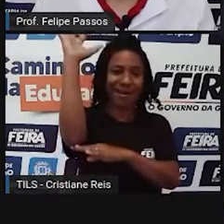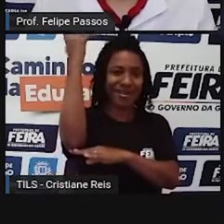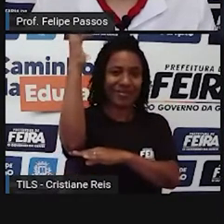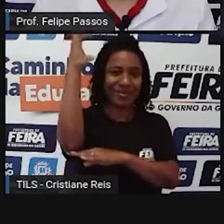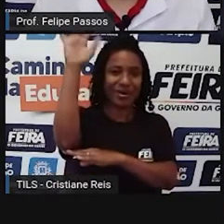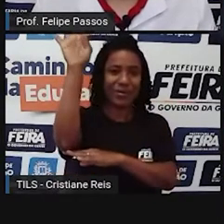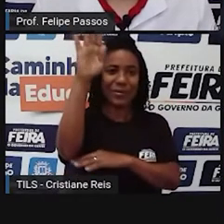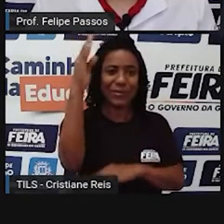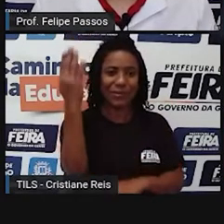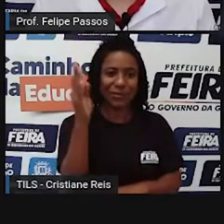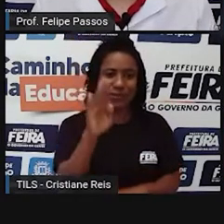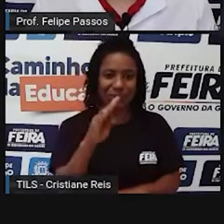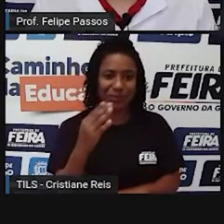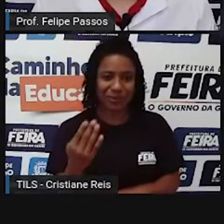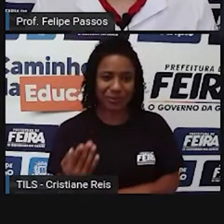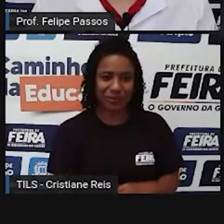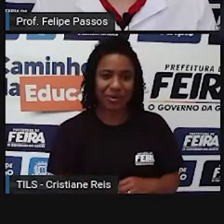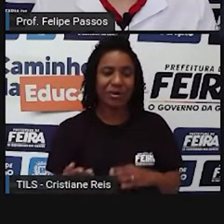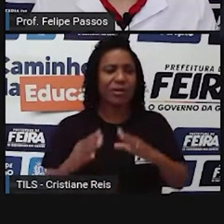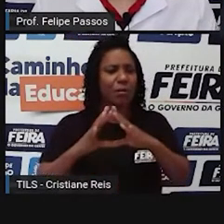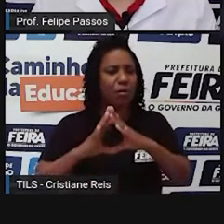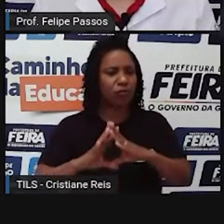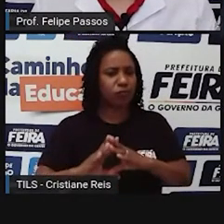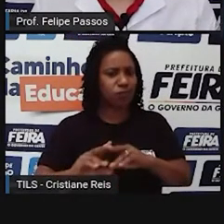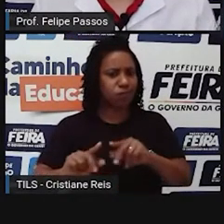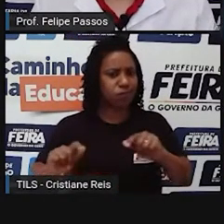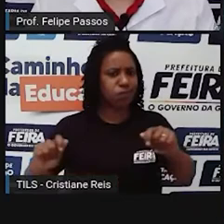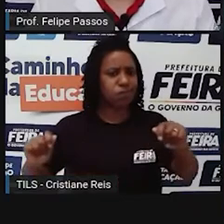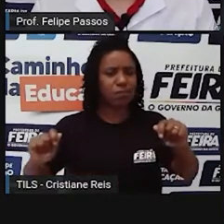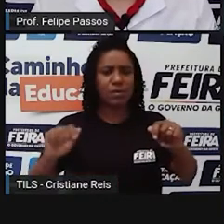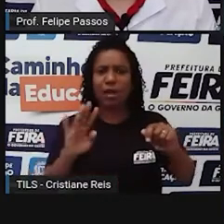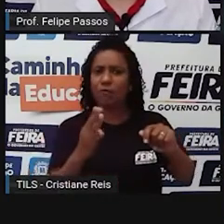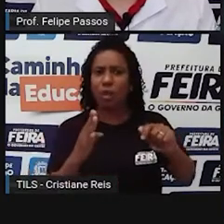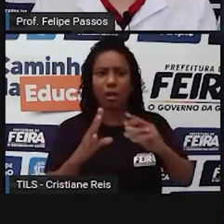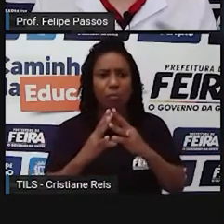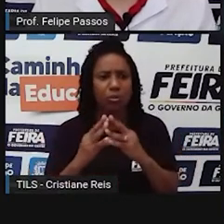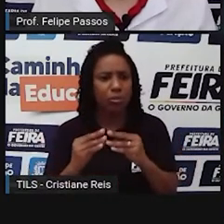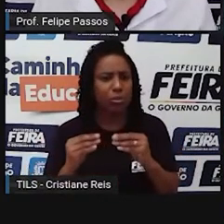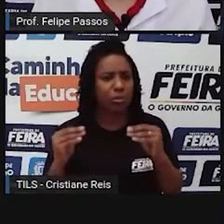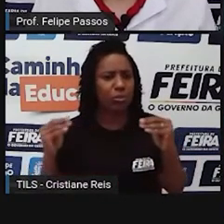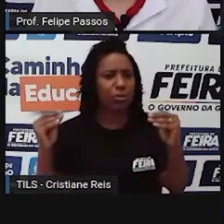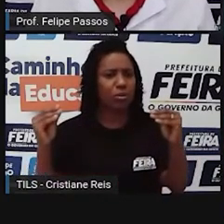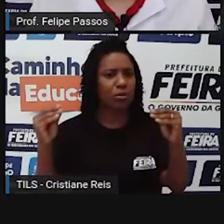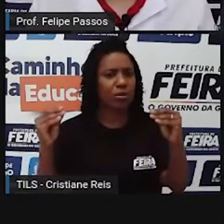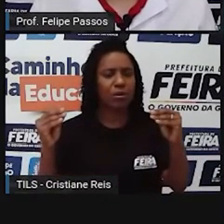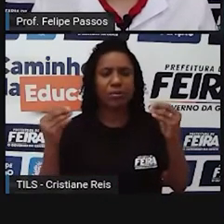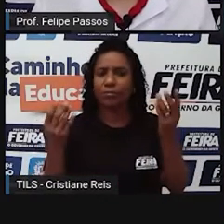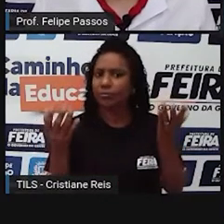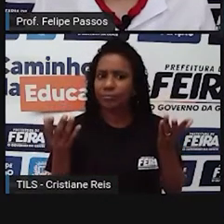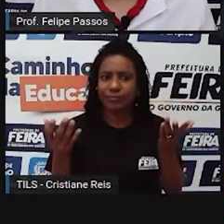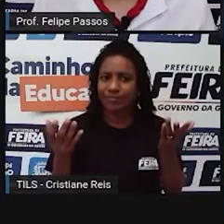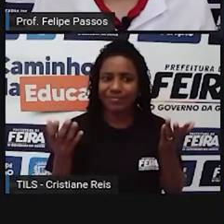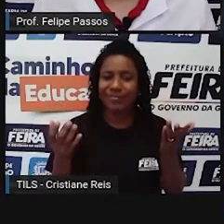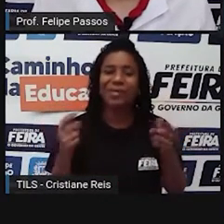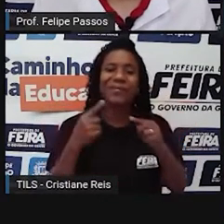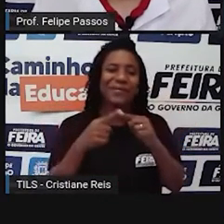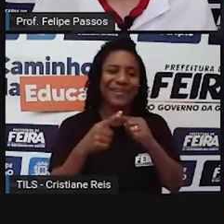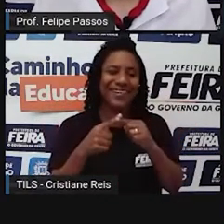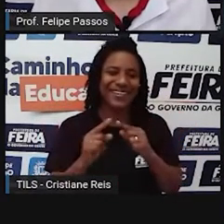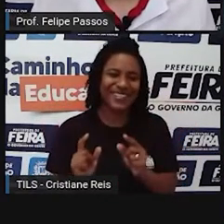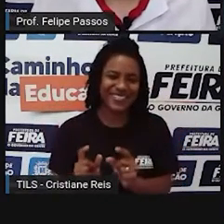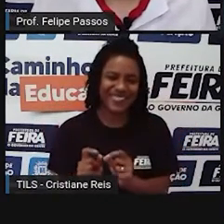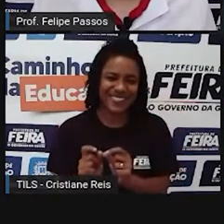aquelas folhas somem, né? Depois de alguns meses. Já parou para pensar para onde que elas vão? Diversos organismos vão se alimentar,